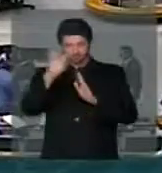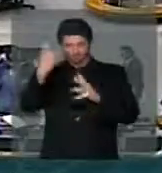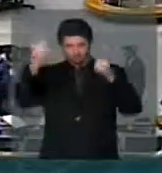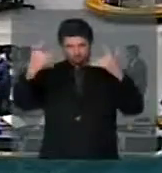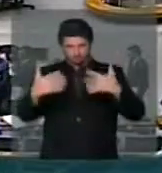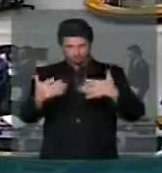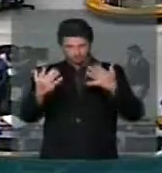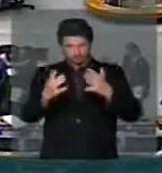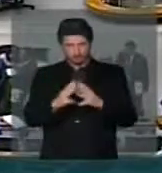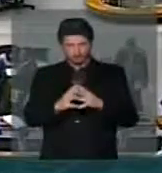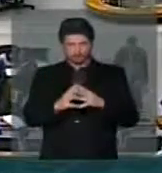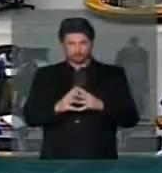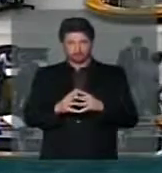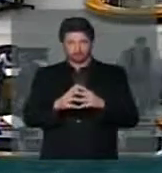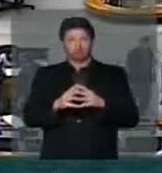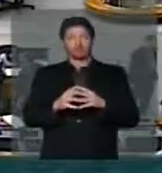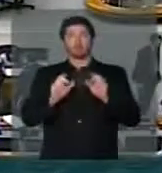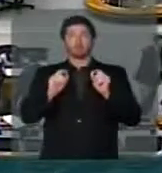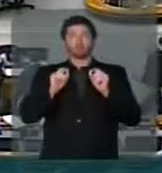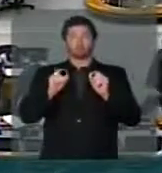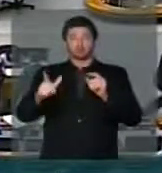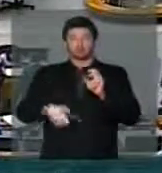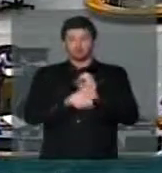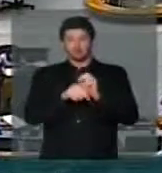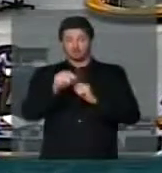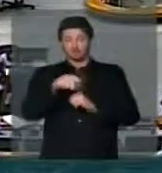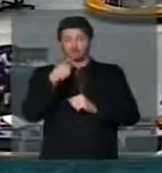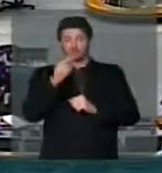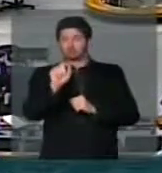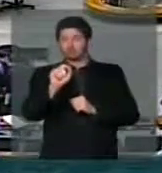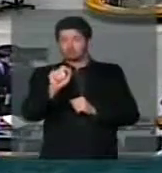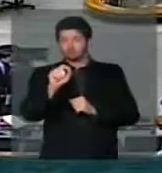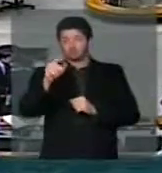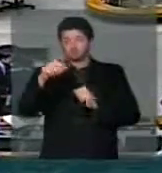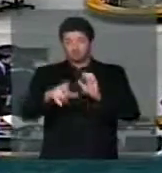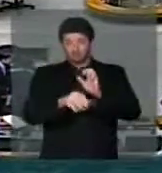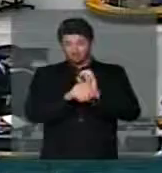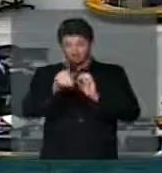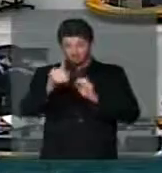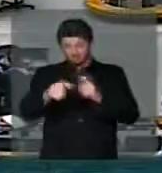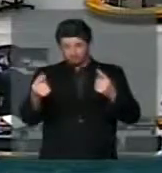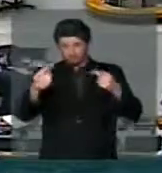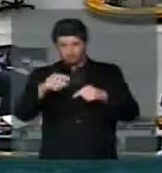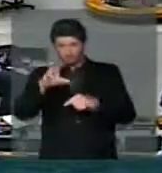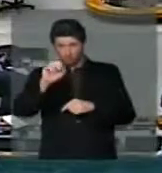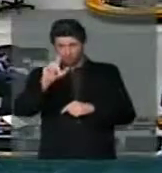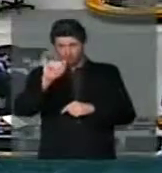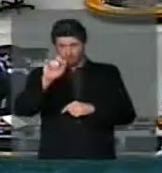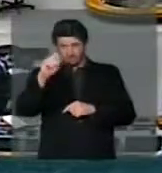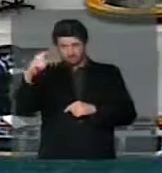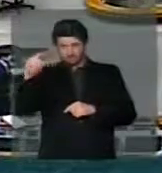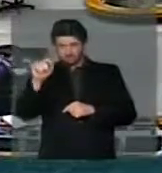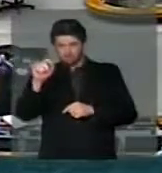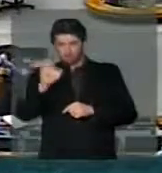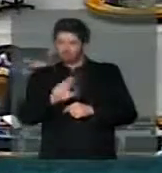Um esclarecimento a respeito desta emenda Essa emenda não é a emenda contra a coligação porque